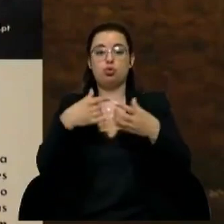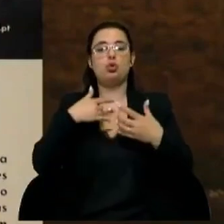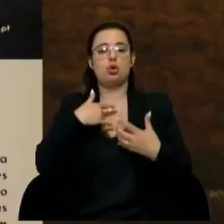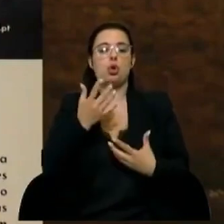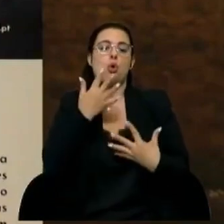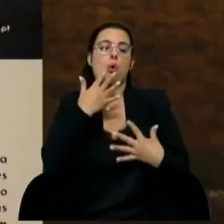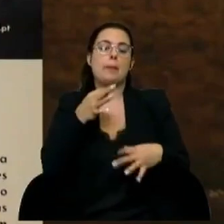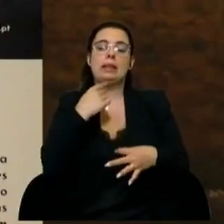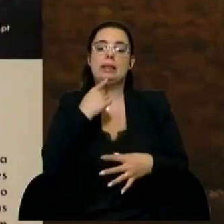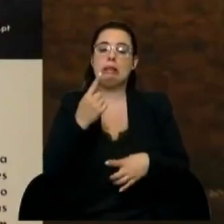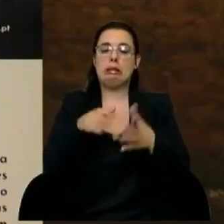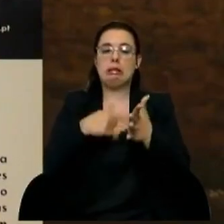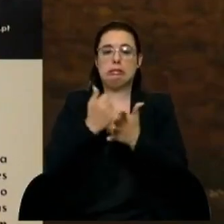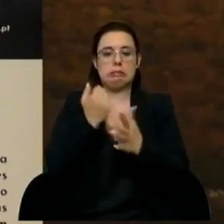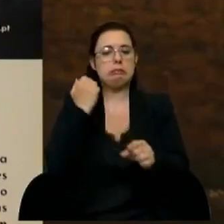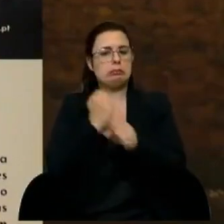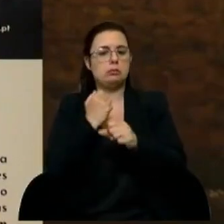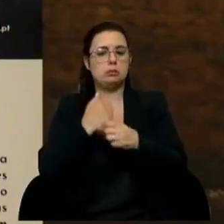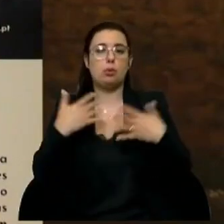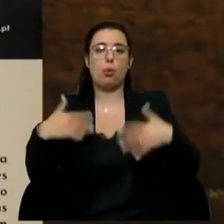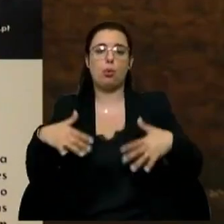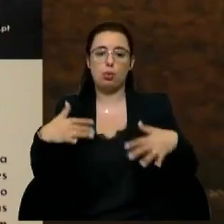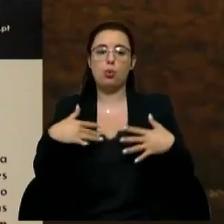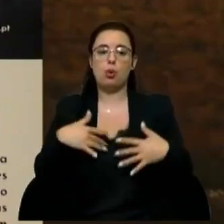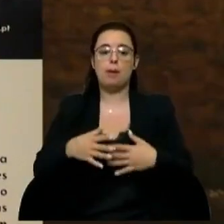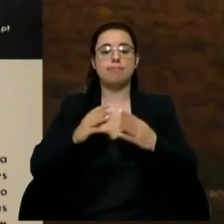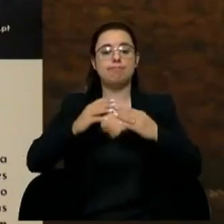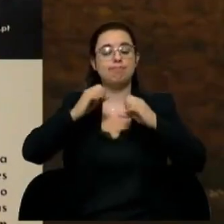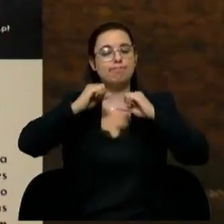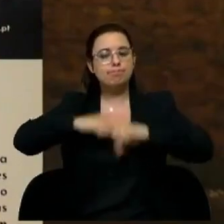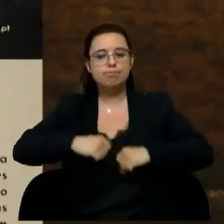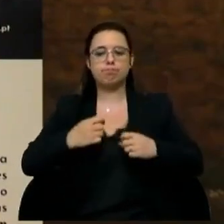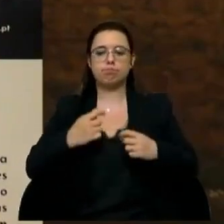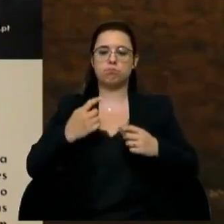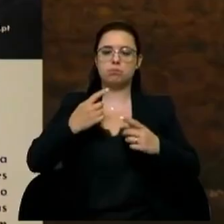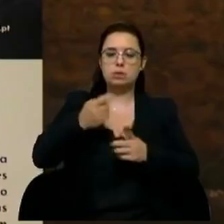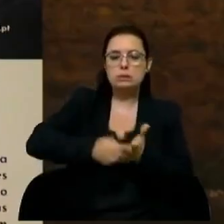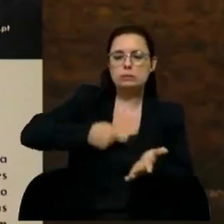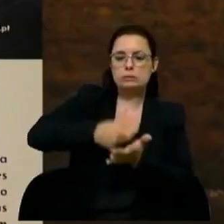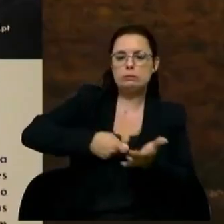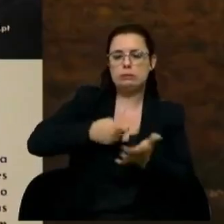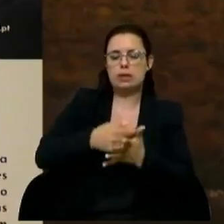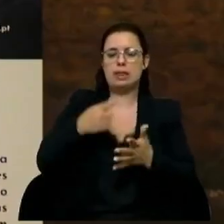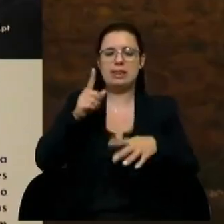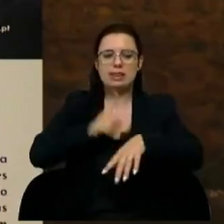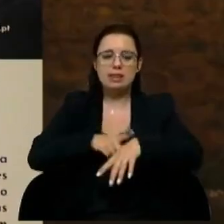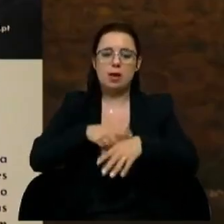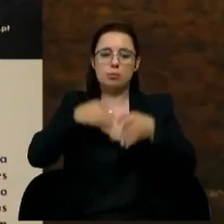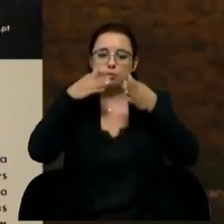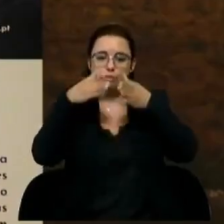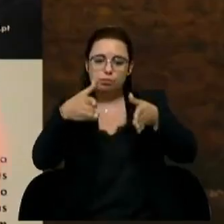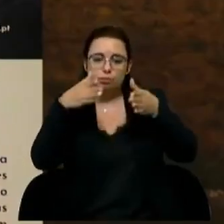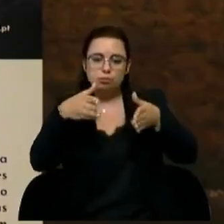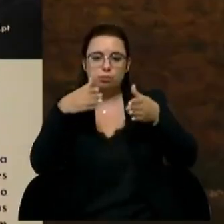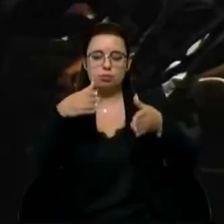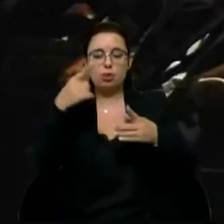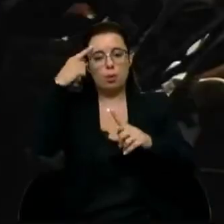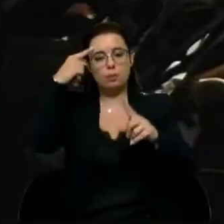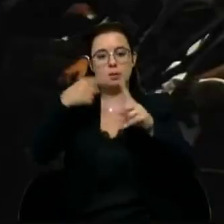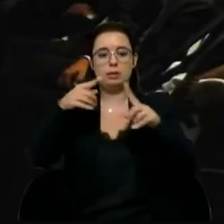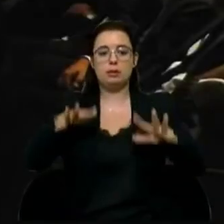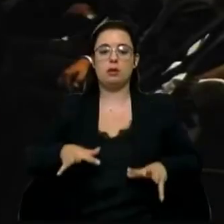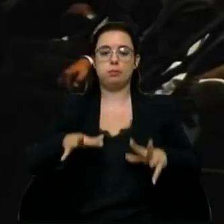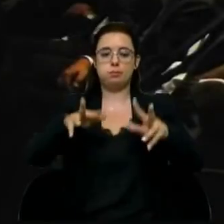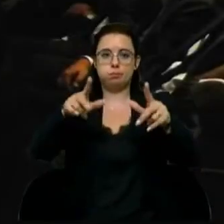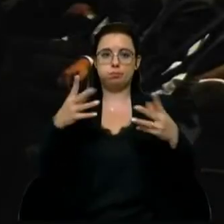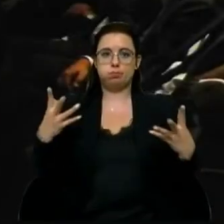como costumo dizer, dá trabalho, é preciso compromisso, é preciso investir tempo e dedicação para fazer evoluir